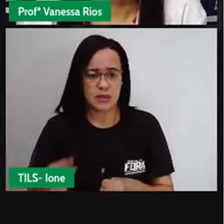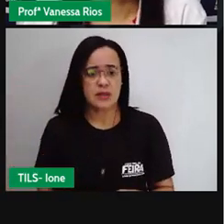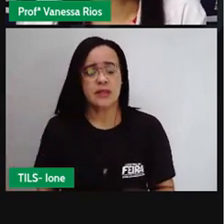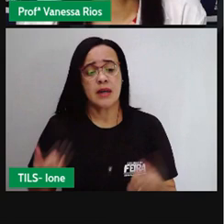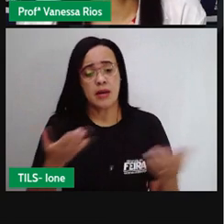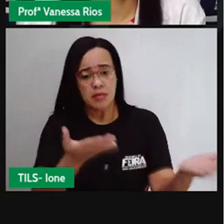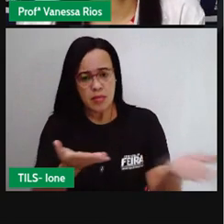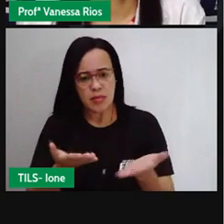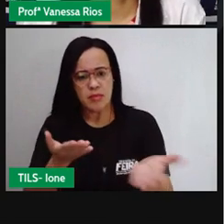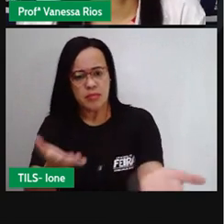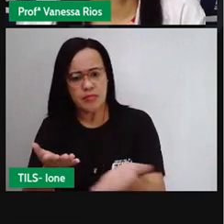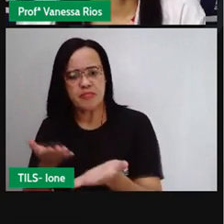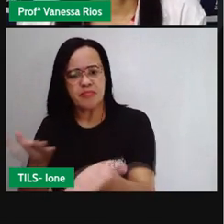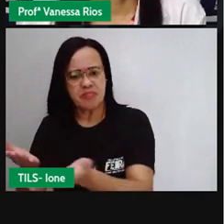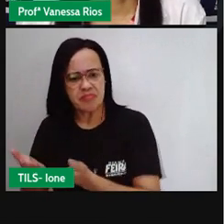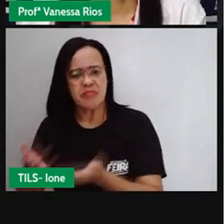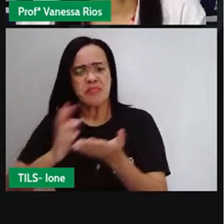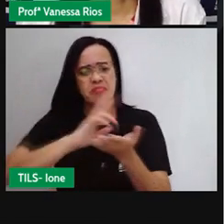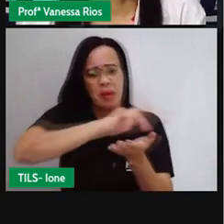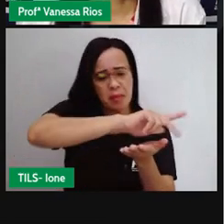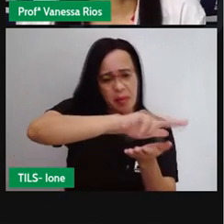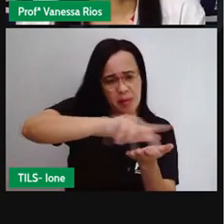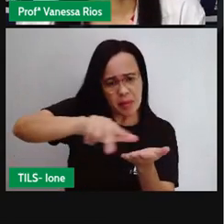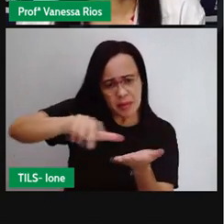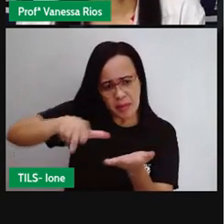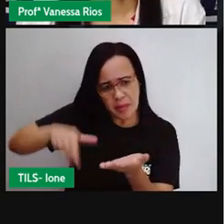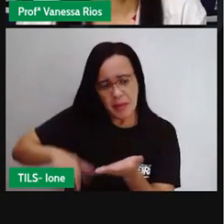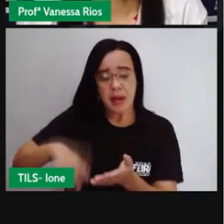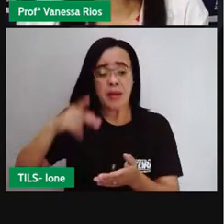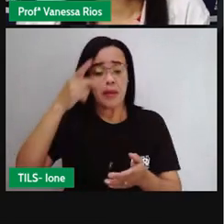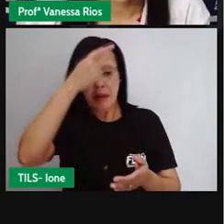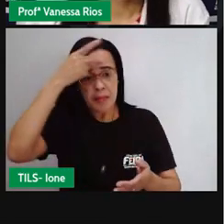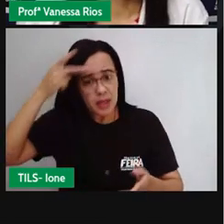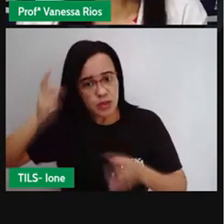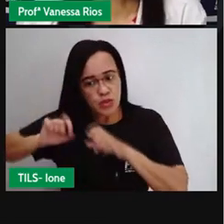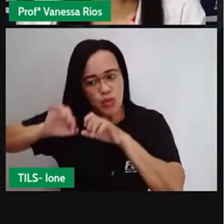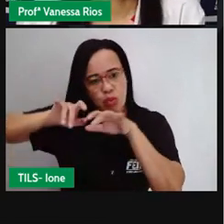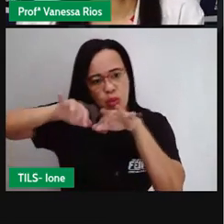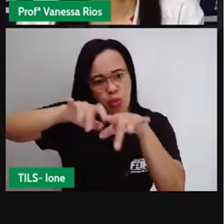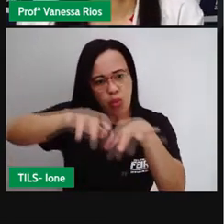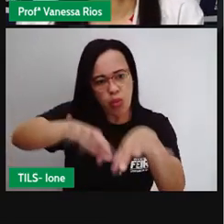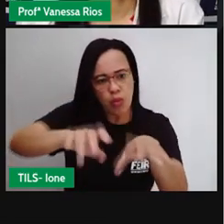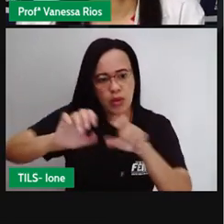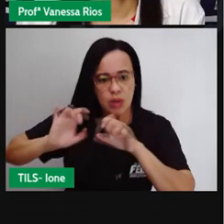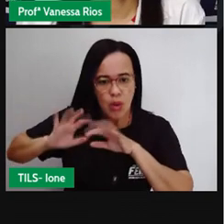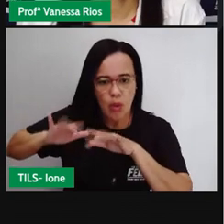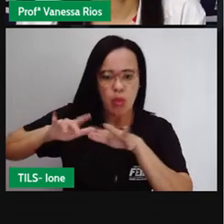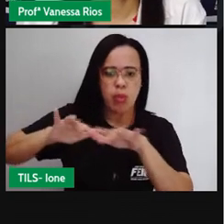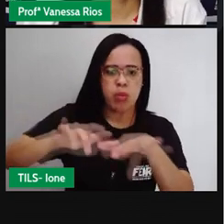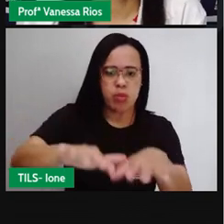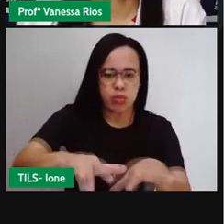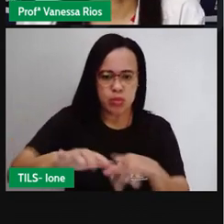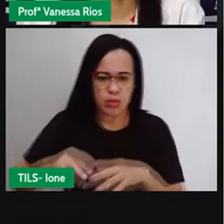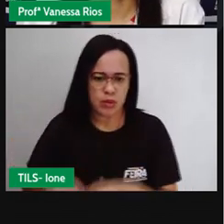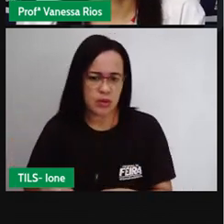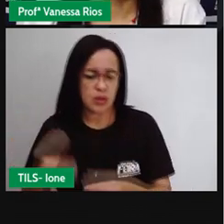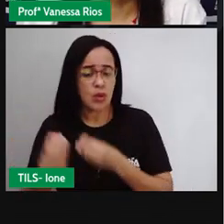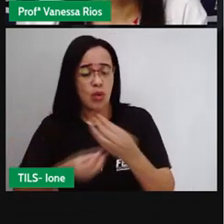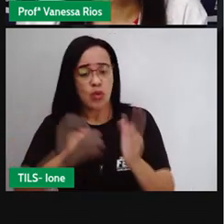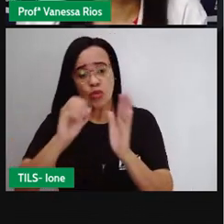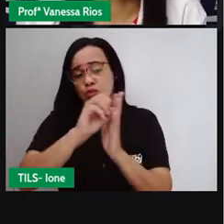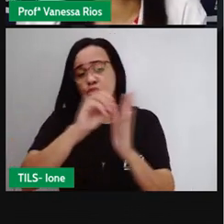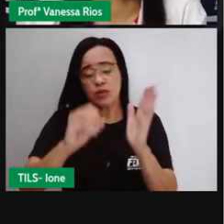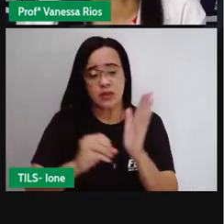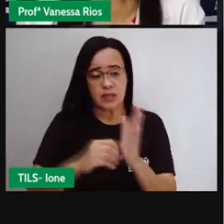alemães e também suíços. E a abertura dos portos, né? Que se deu aí mostrando dois aspectos